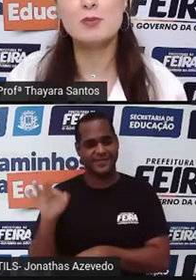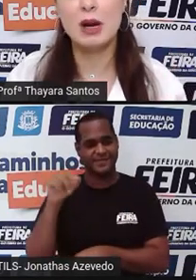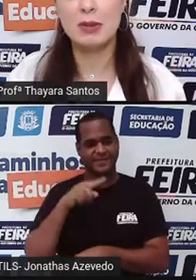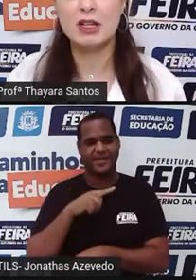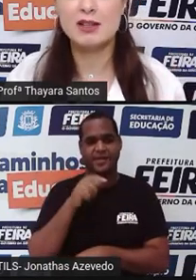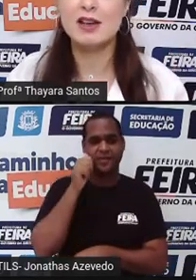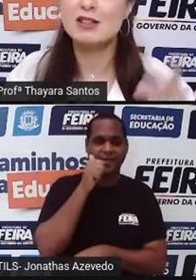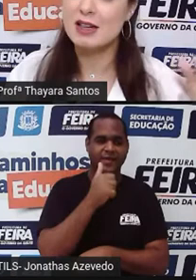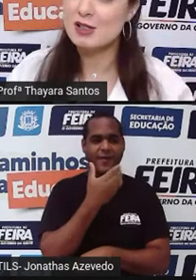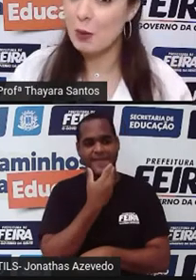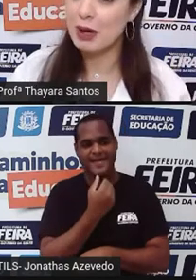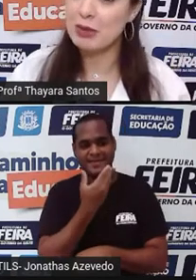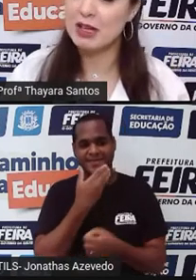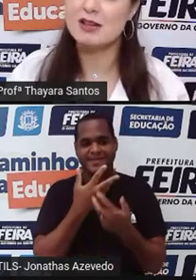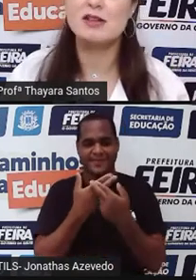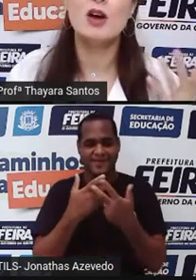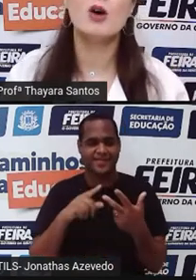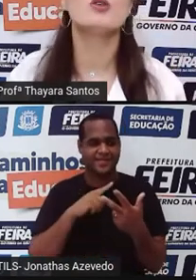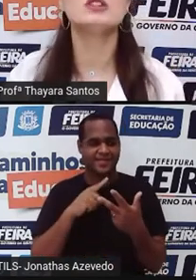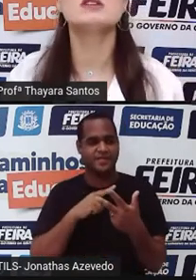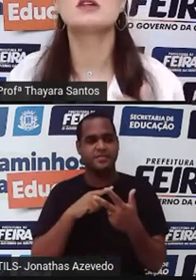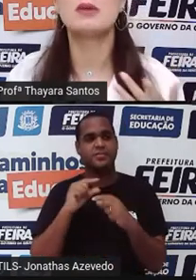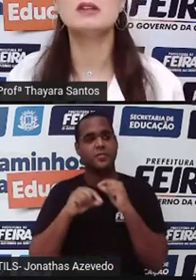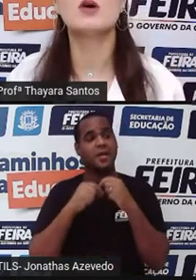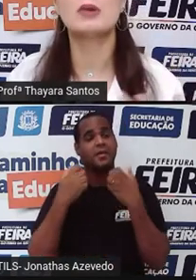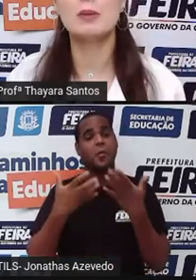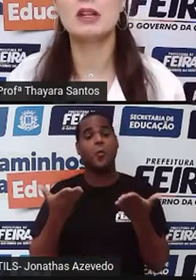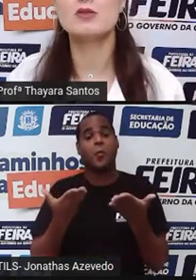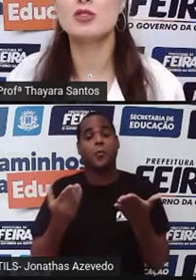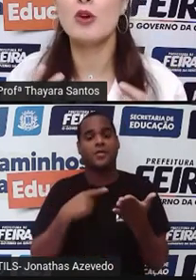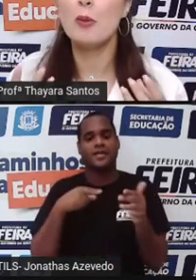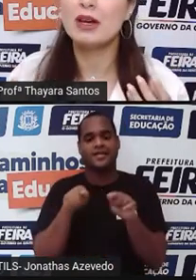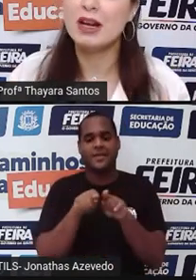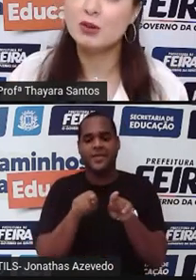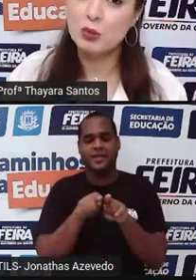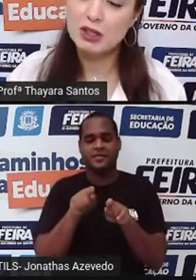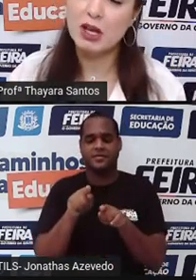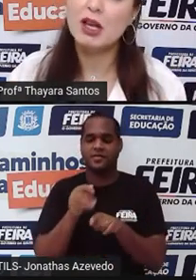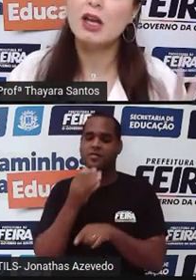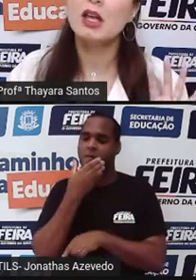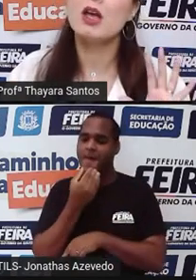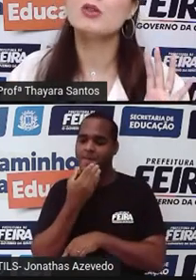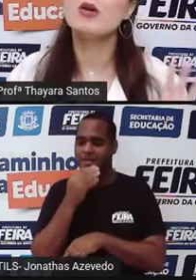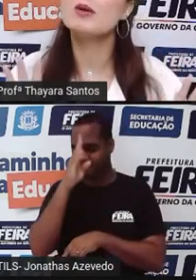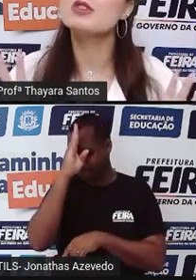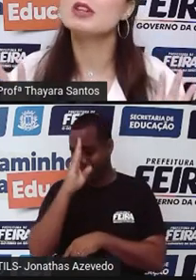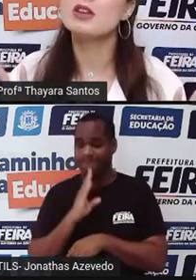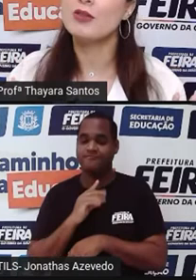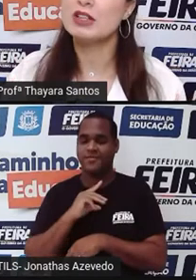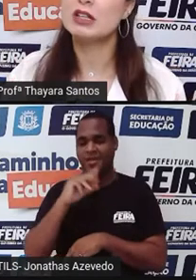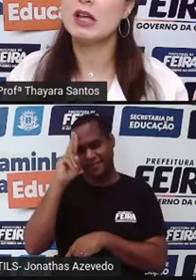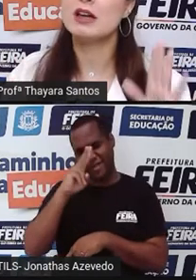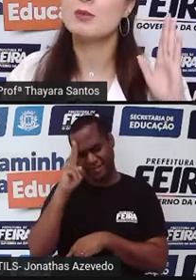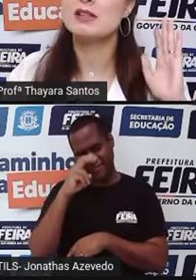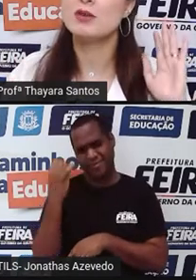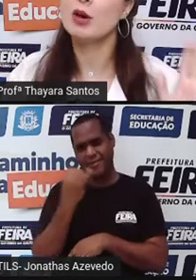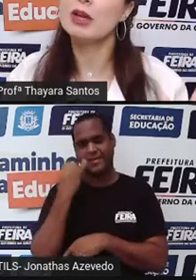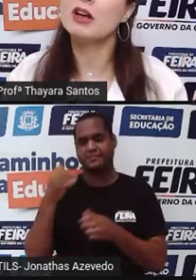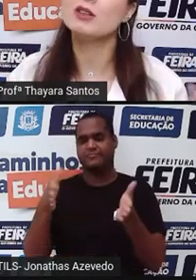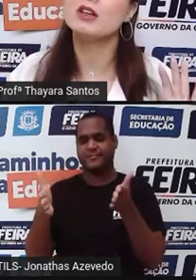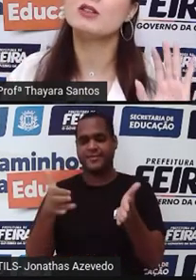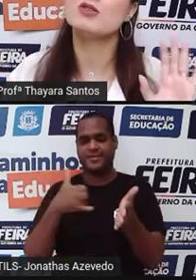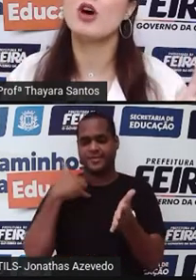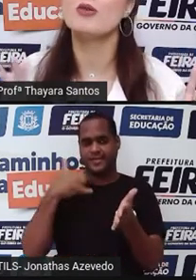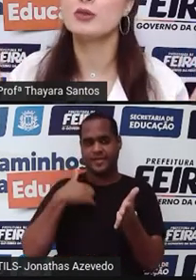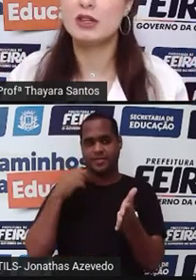meninos e para meninas. Antes era só para meninas, hoje eles também dão para meninos de forma gratuita. E eu não lembro direito a faixa etária, mas se eu não